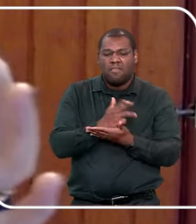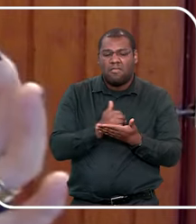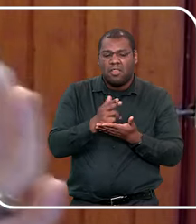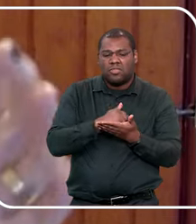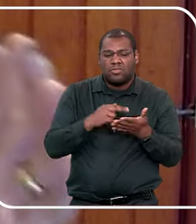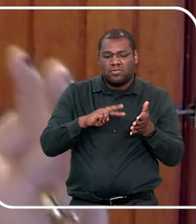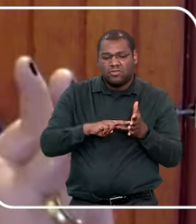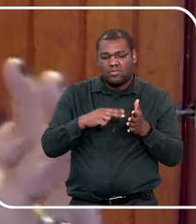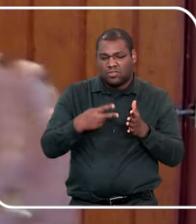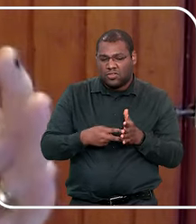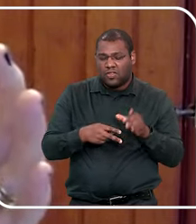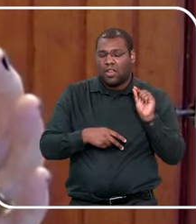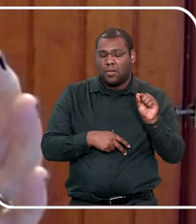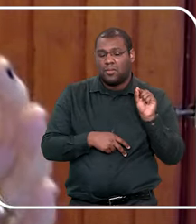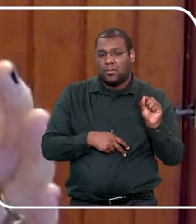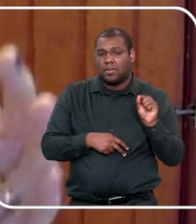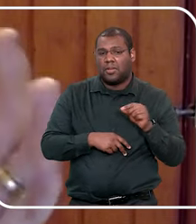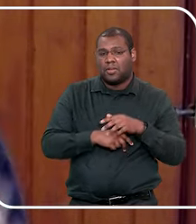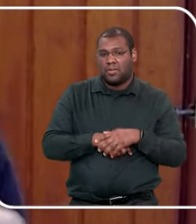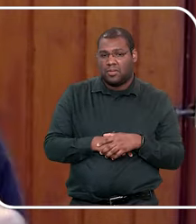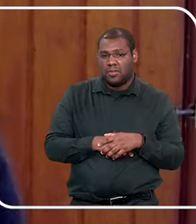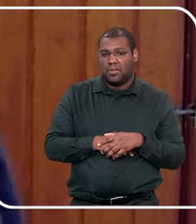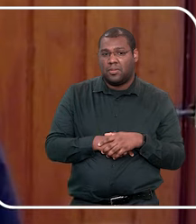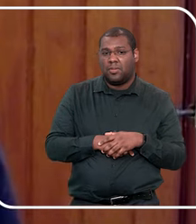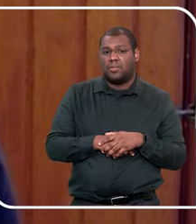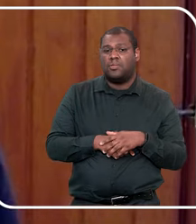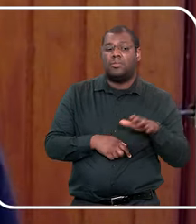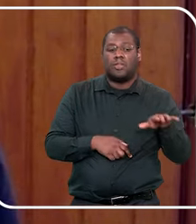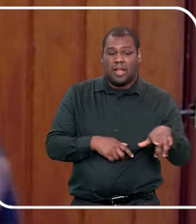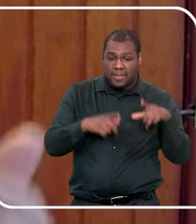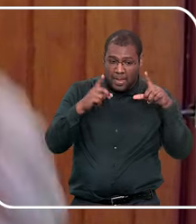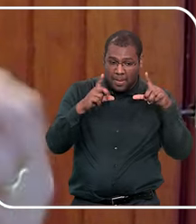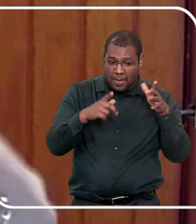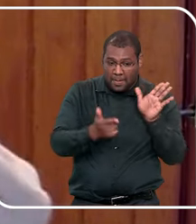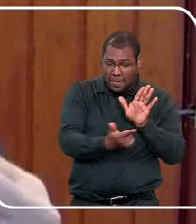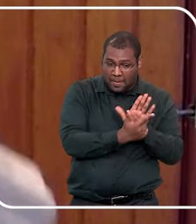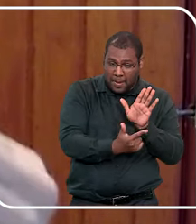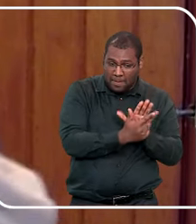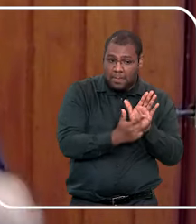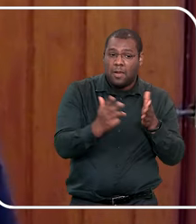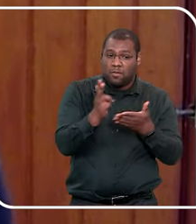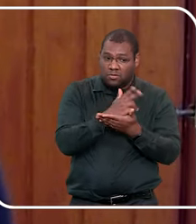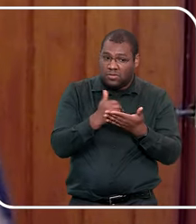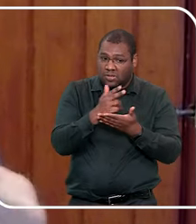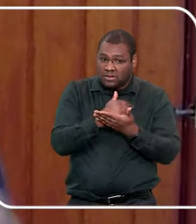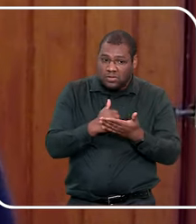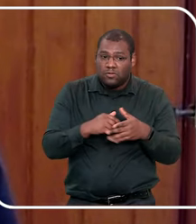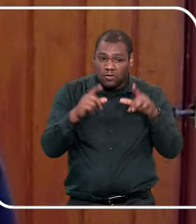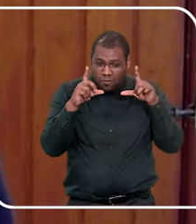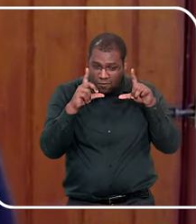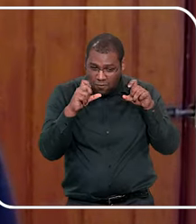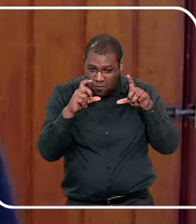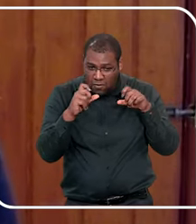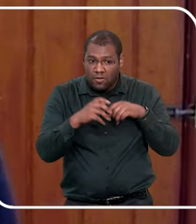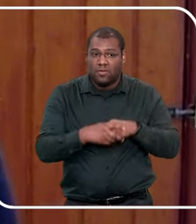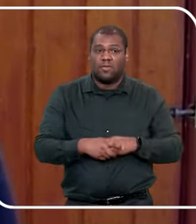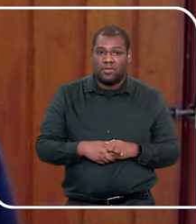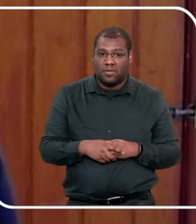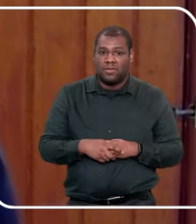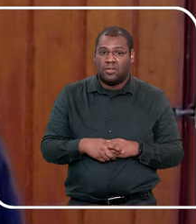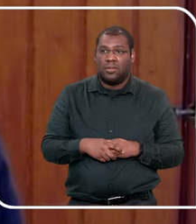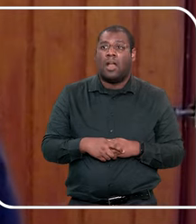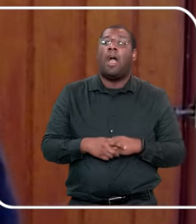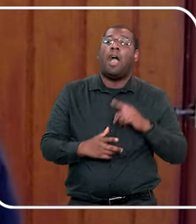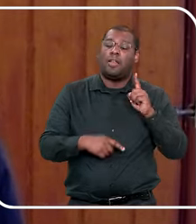você tem que perguntar o que que ela desenhou, o que que você desenhou, e deixa que ela narre pra você, mas fique com aquele papel, fotografe, e